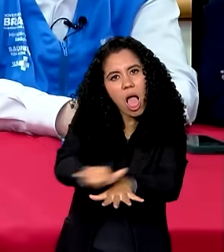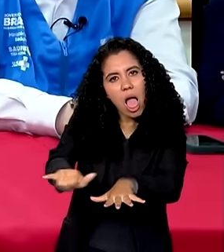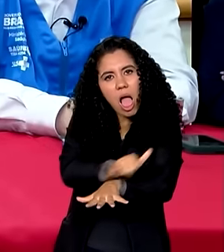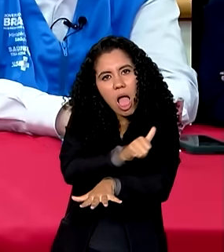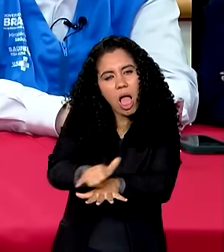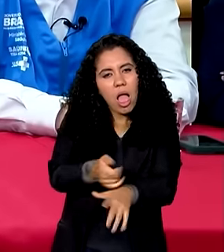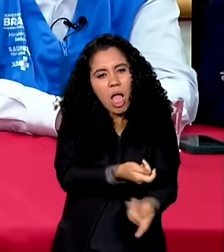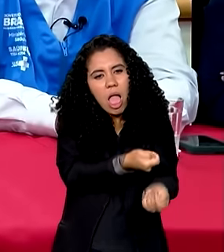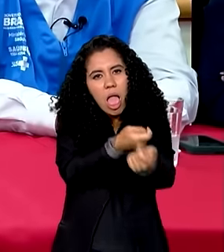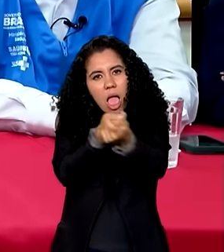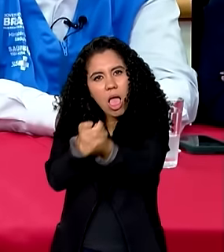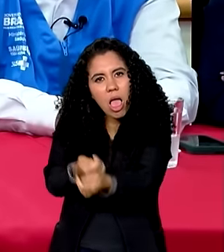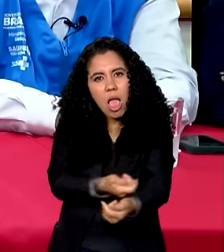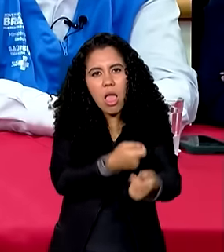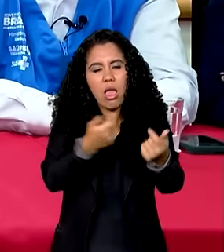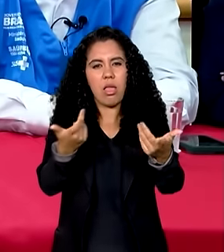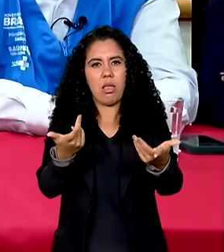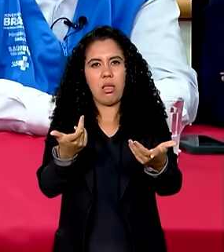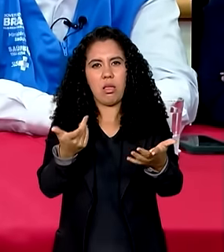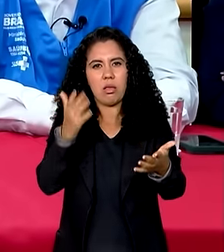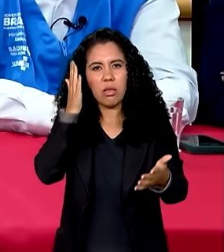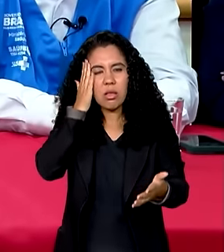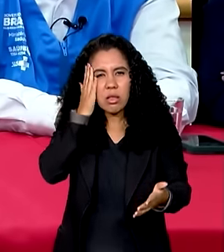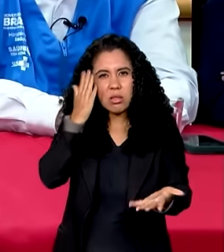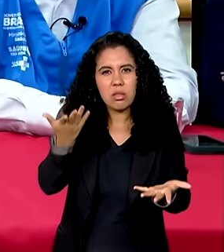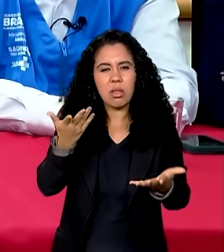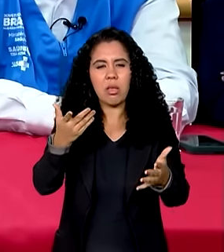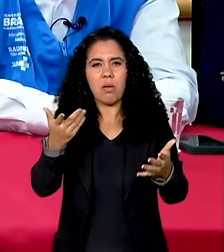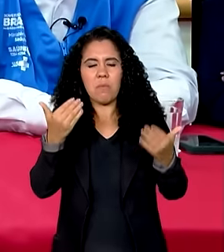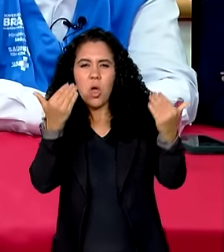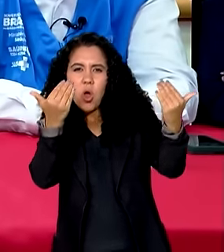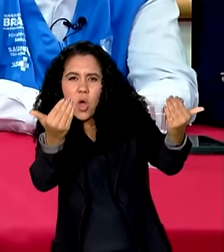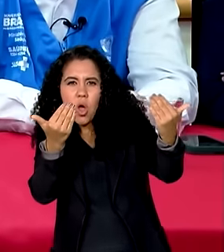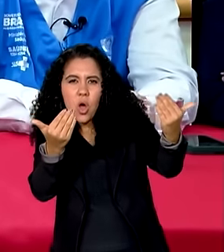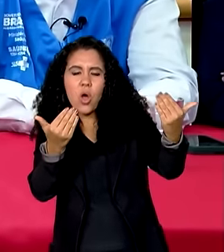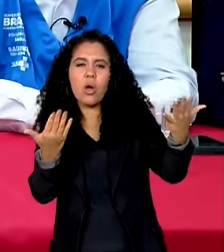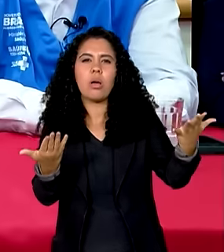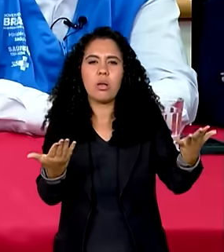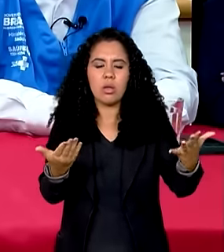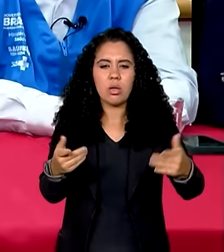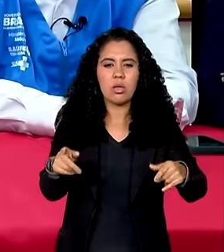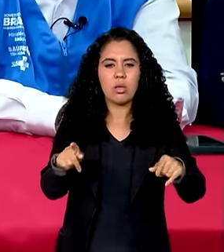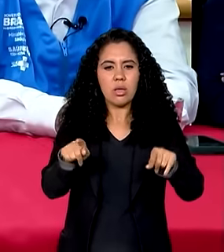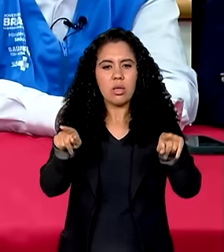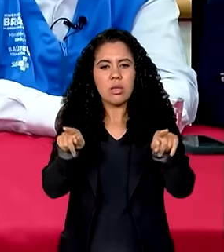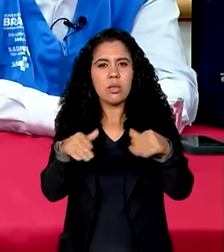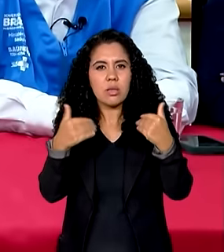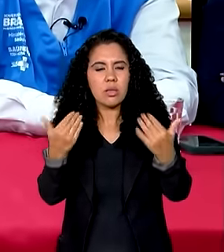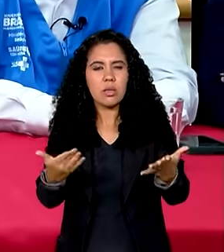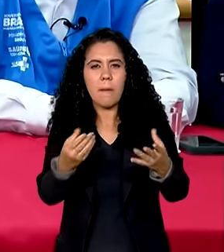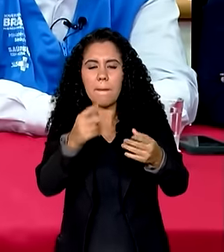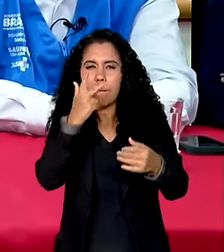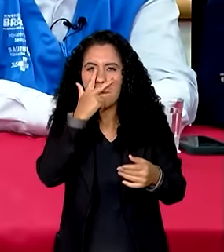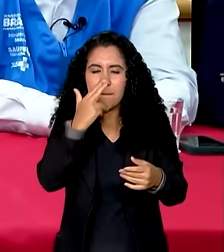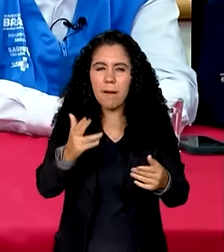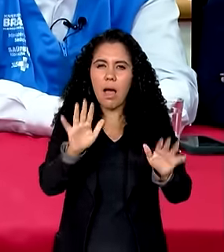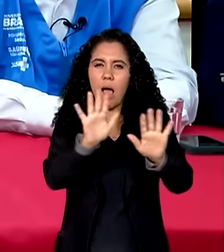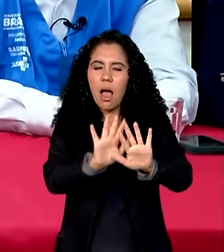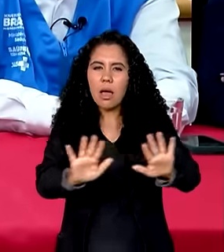criar uma espécie de desorientação cognitiva com finalidades políticas e a finalidade política que me parece muito clara que é para